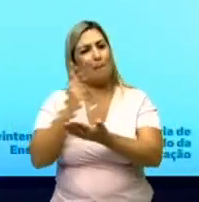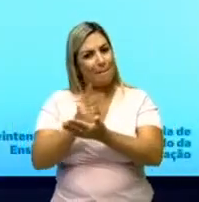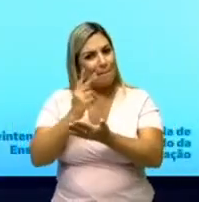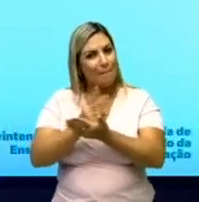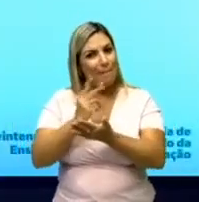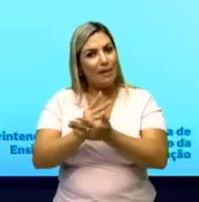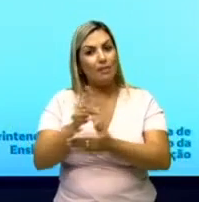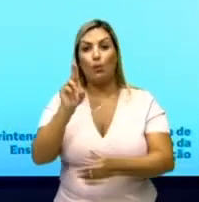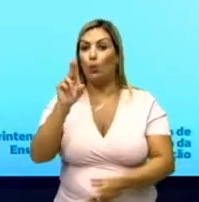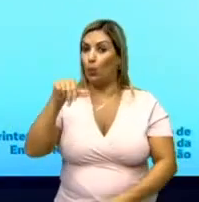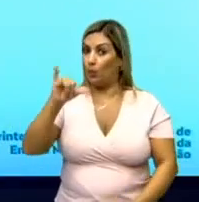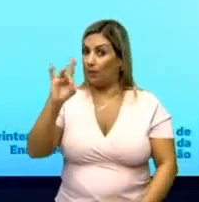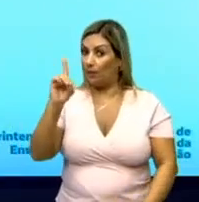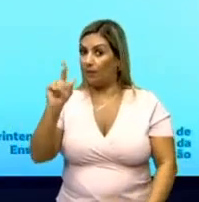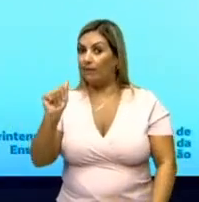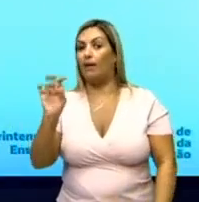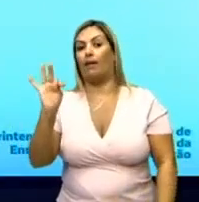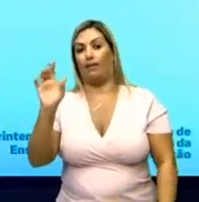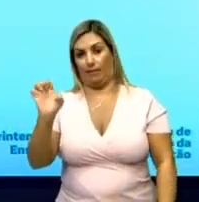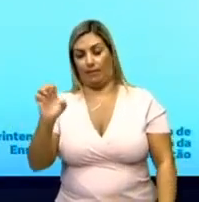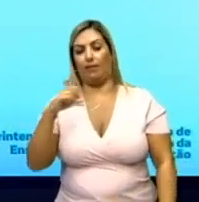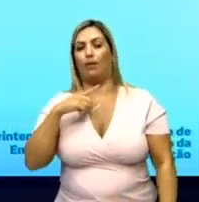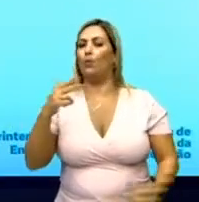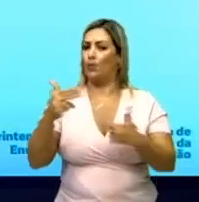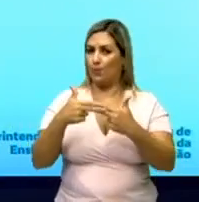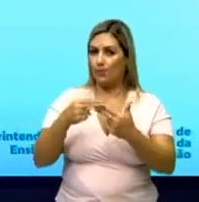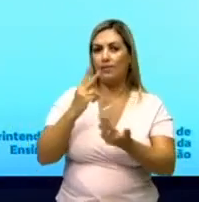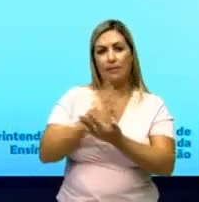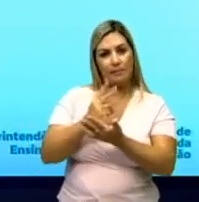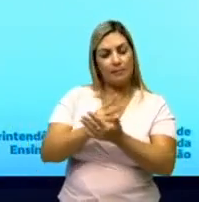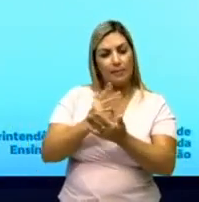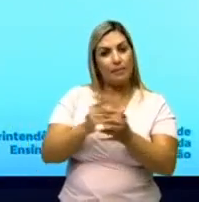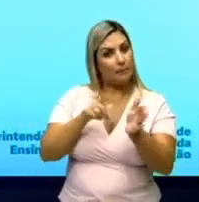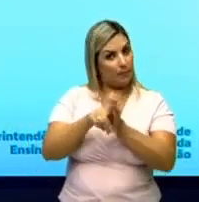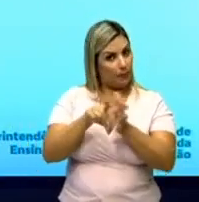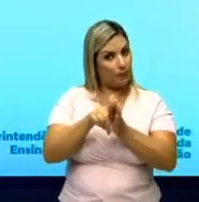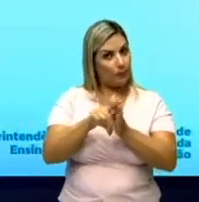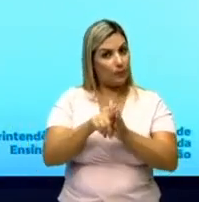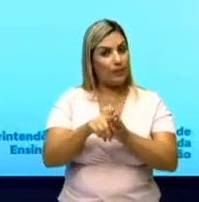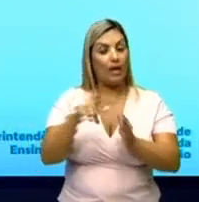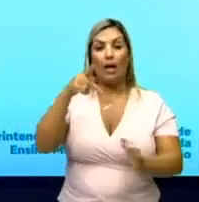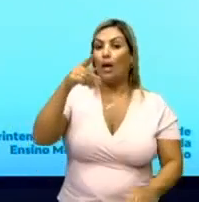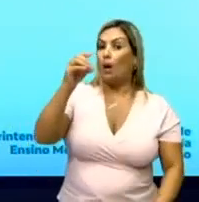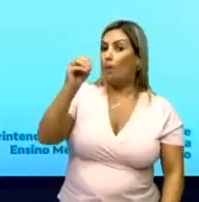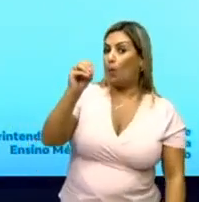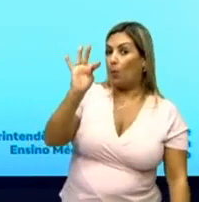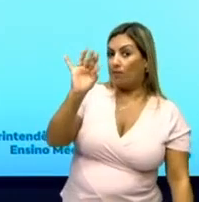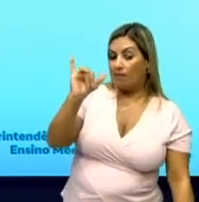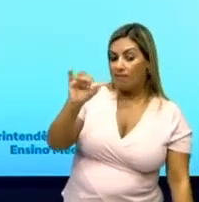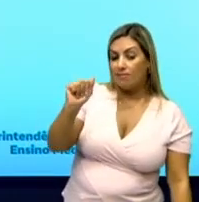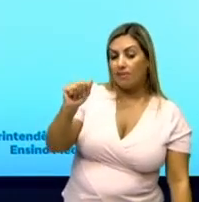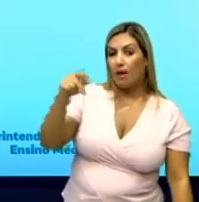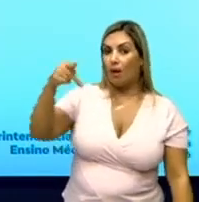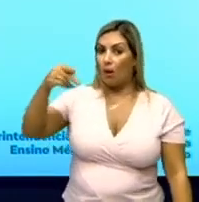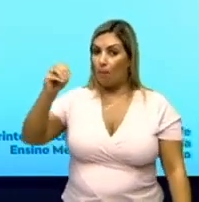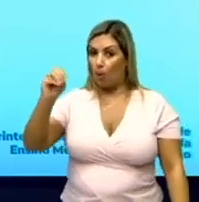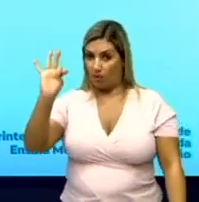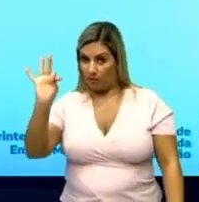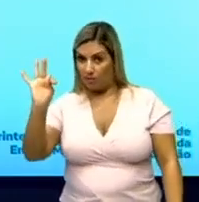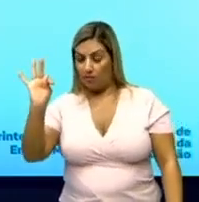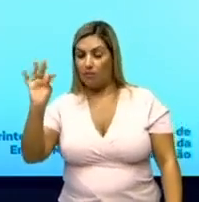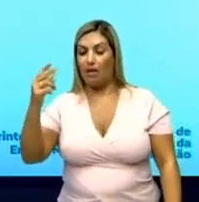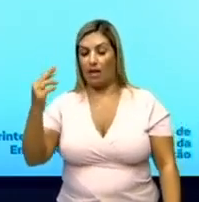a mesma unidade para a gente poder usar nas nossas questões. E a potência, então, eu posso falar o seguinte, olha.